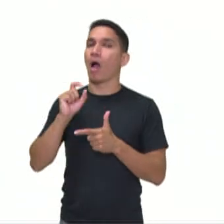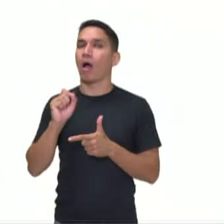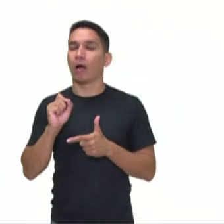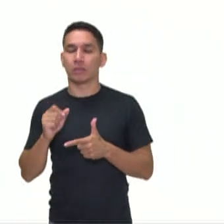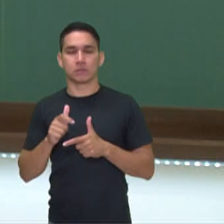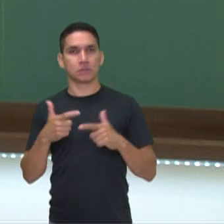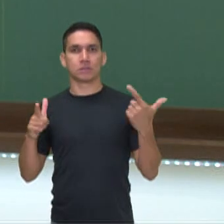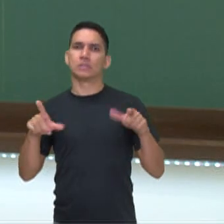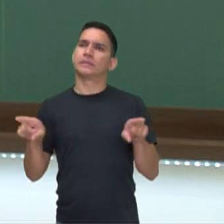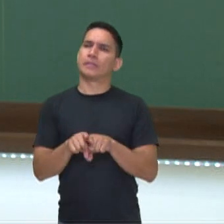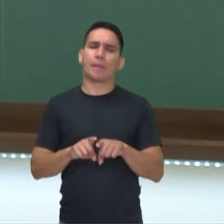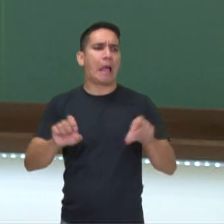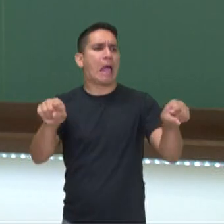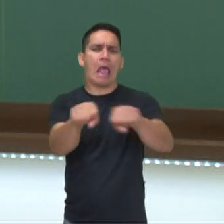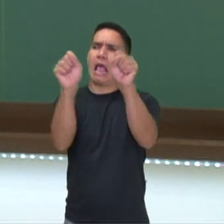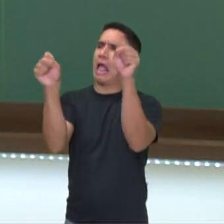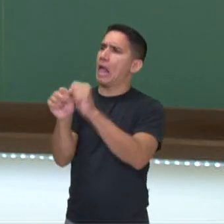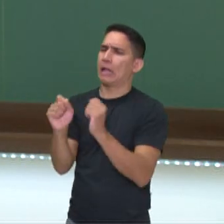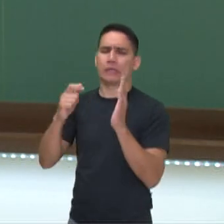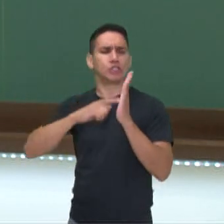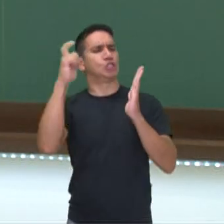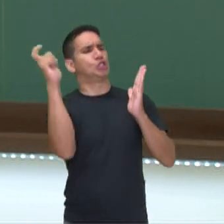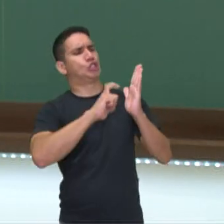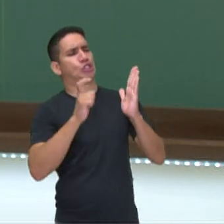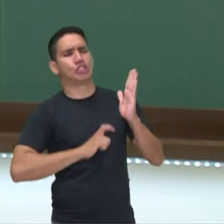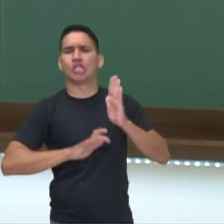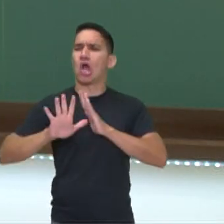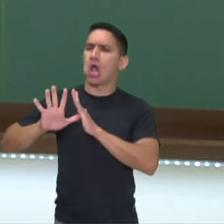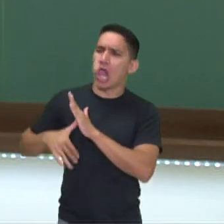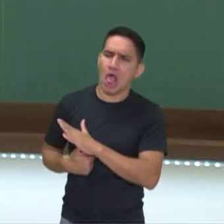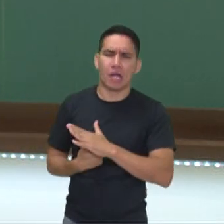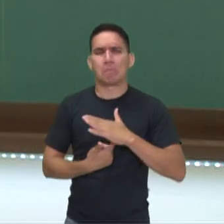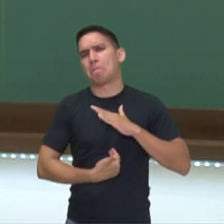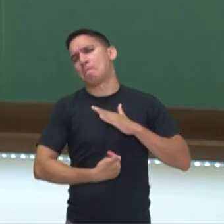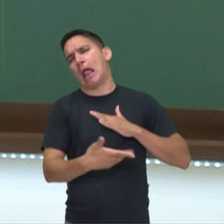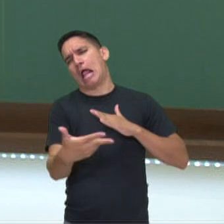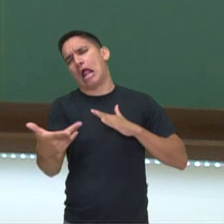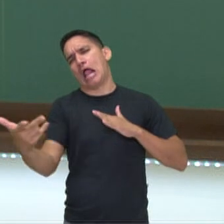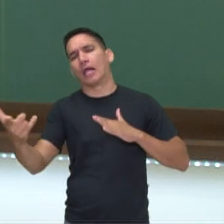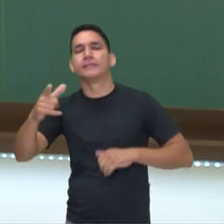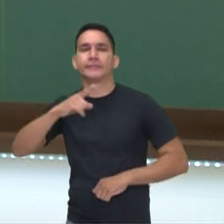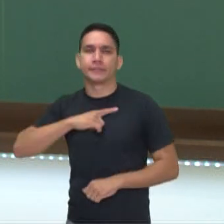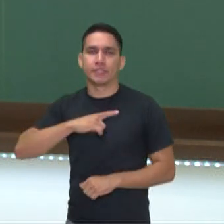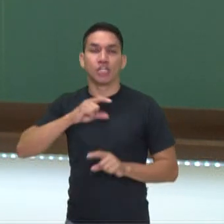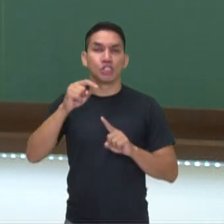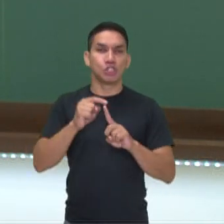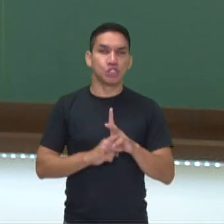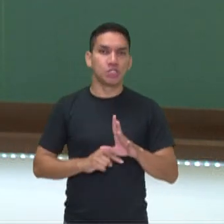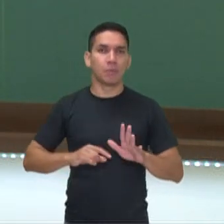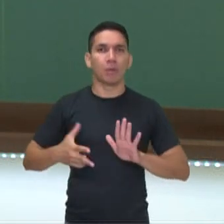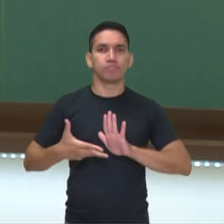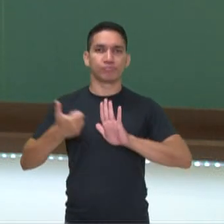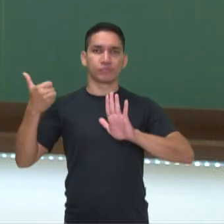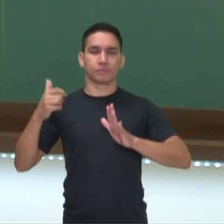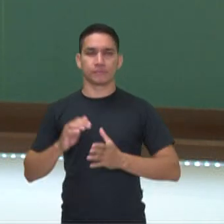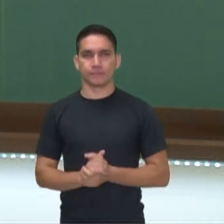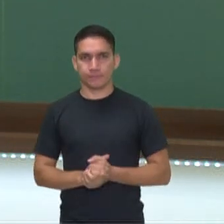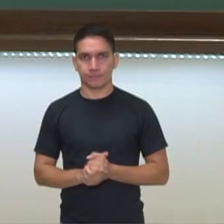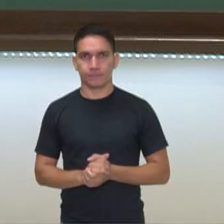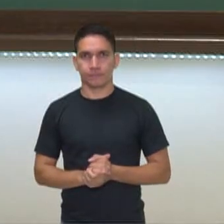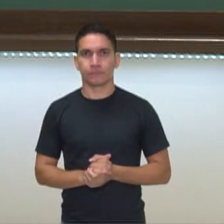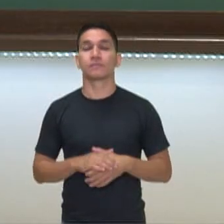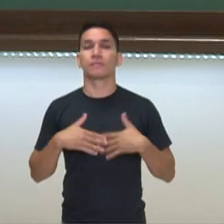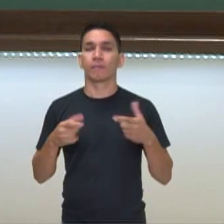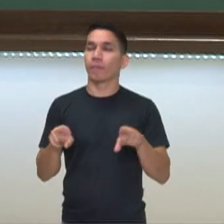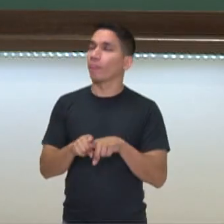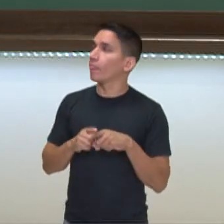desde depredação, pichação, assaltos, furtos, entre outros tipos de infrações à lei. E aí nós